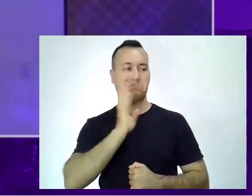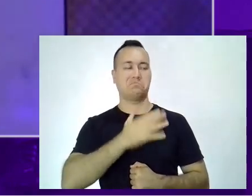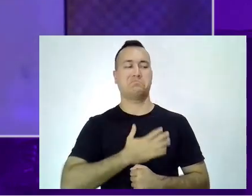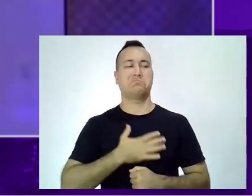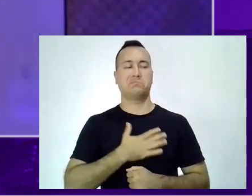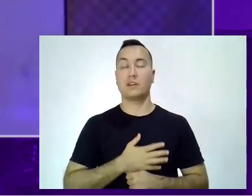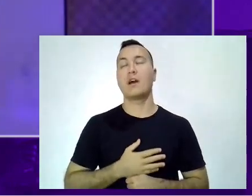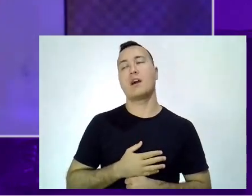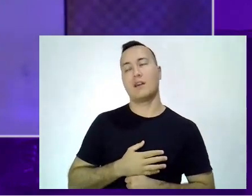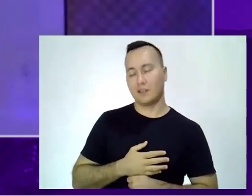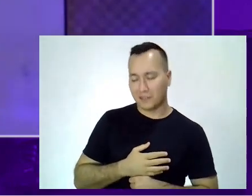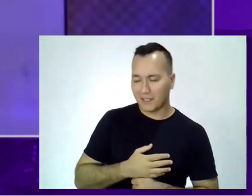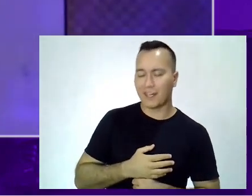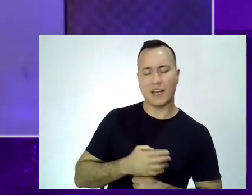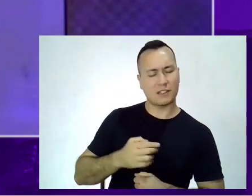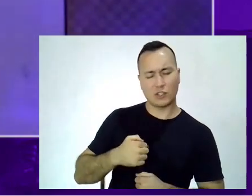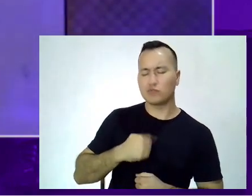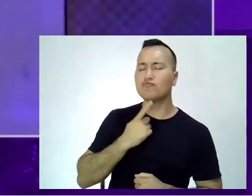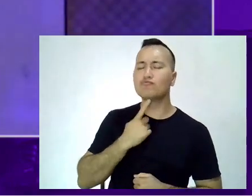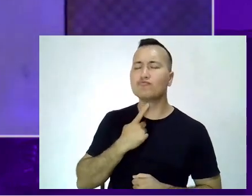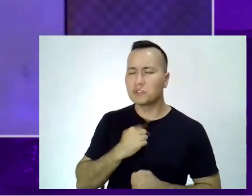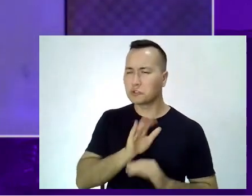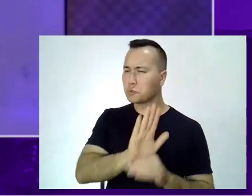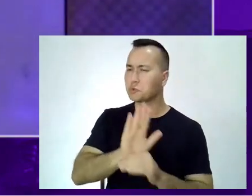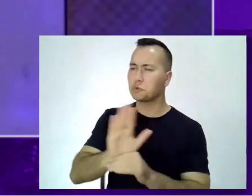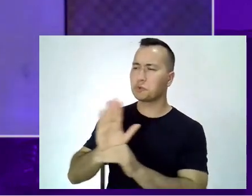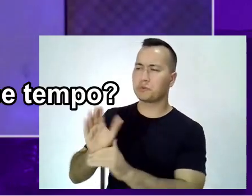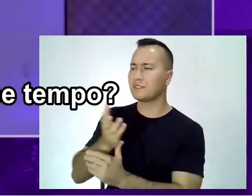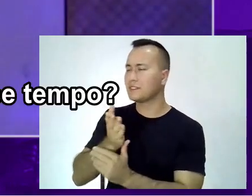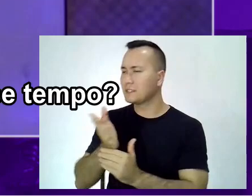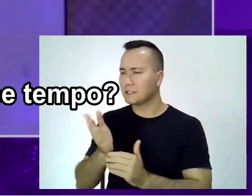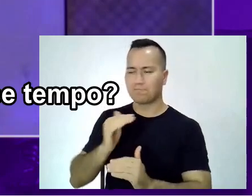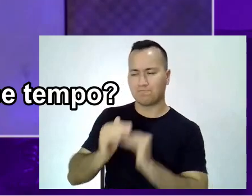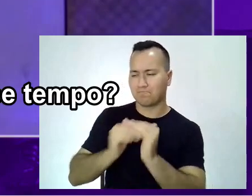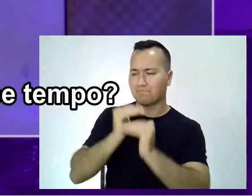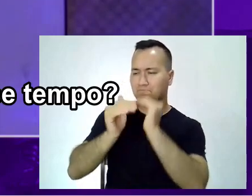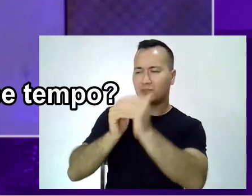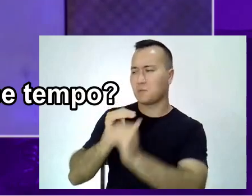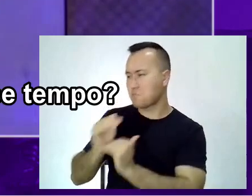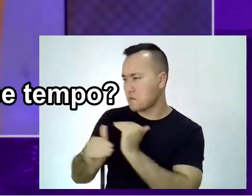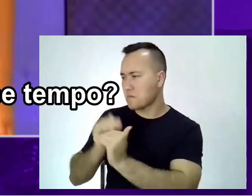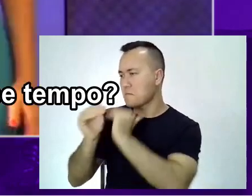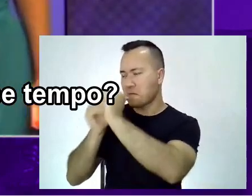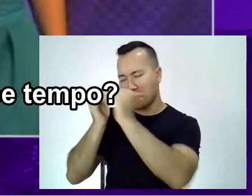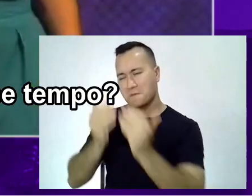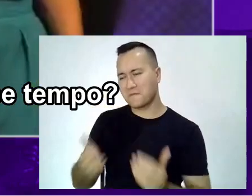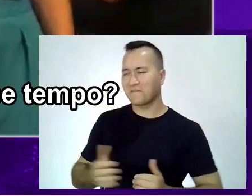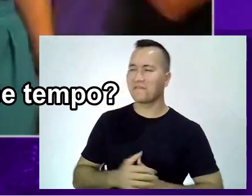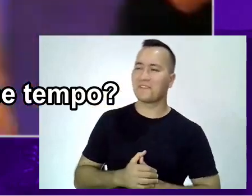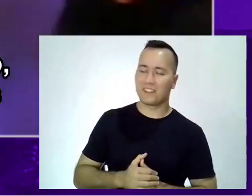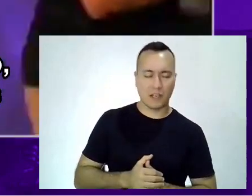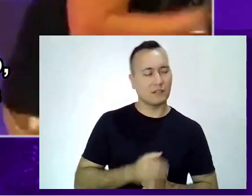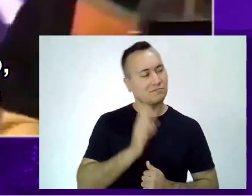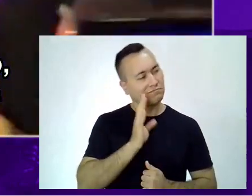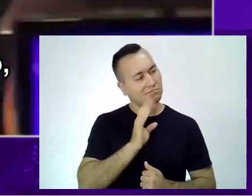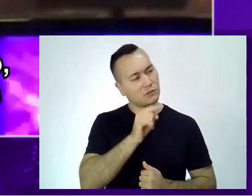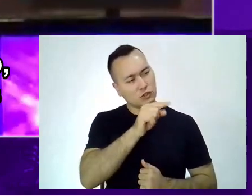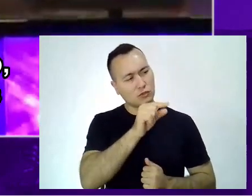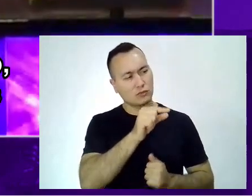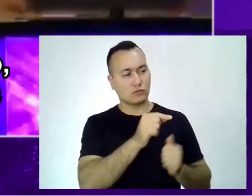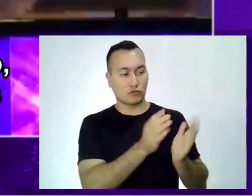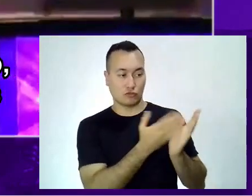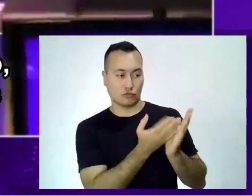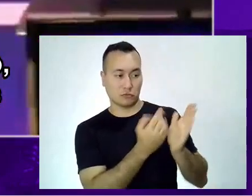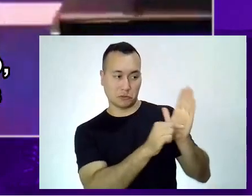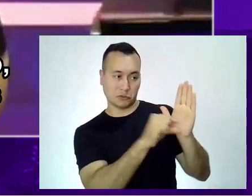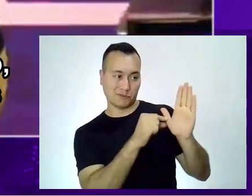Muito legal. Você é autor de livro também, né? Também, também. Aliás, Yara, olha só, por que a gente não aproveita esse tempo? Eu quero presentear